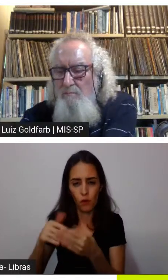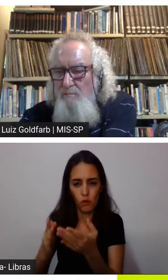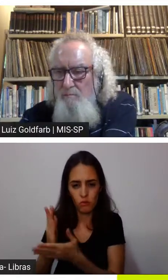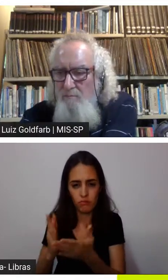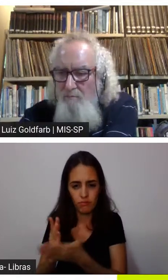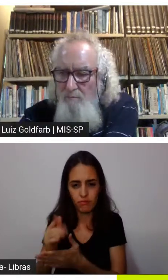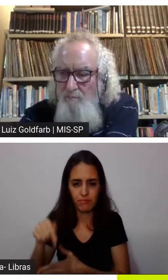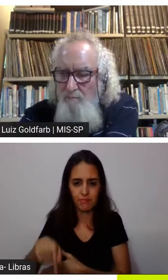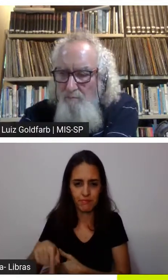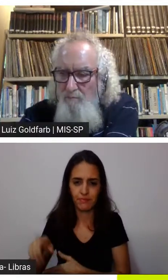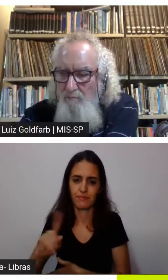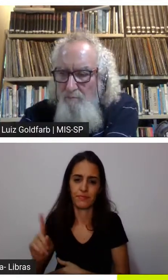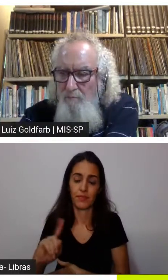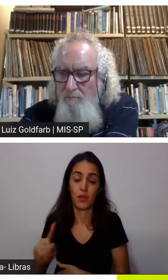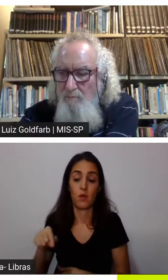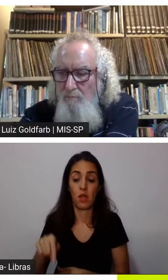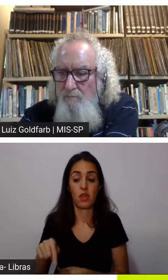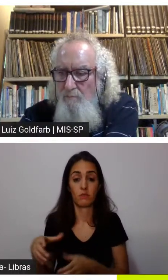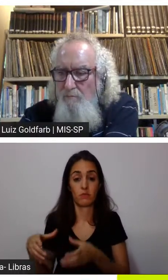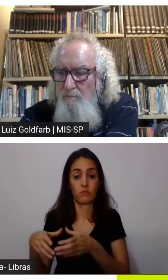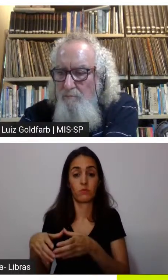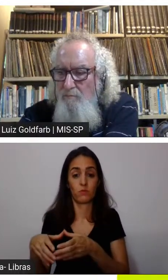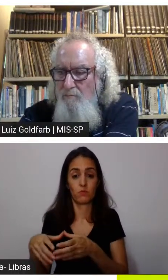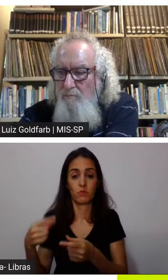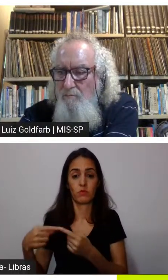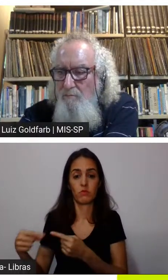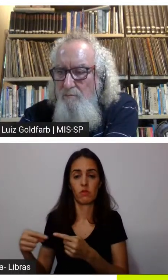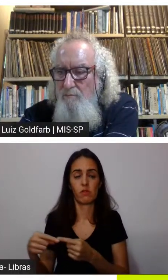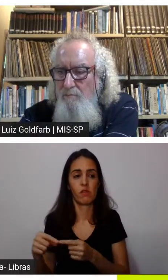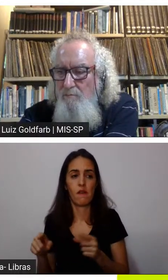de forma um pouco mais contundente os saberes da ciência